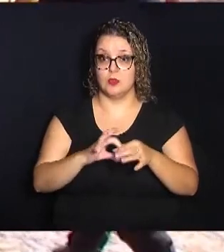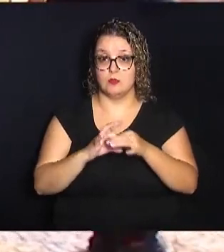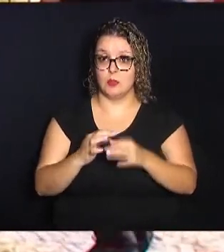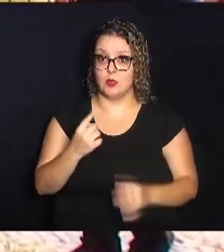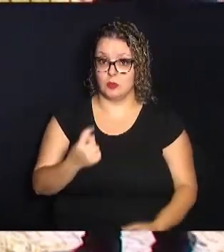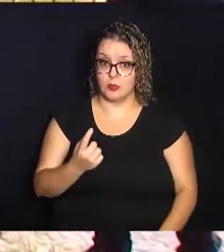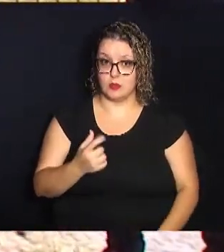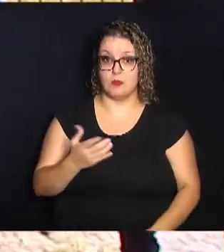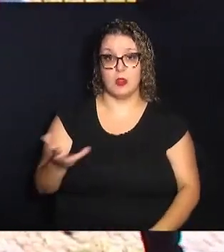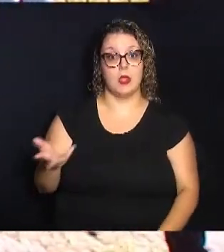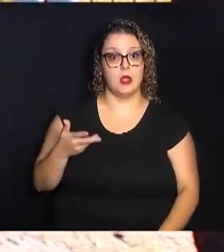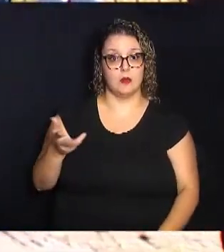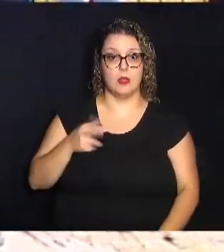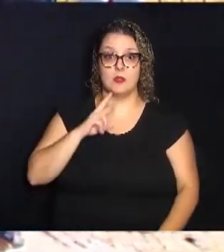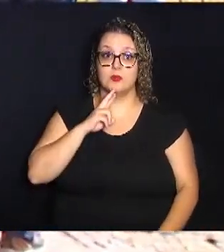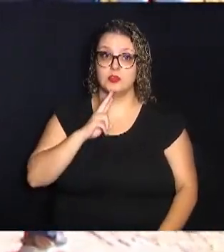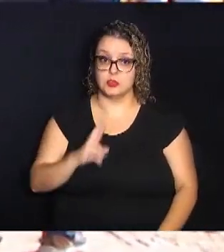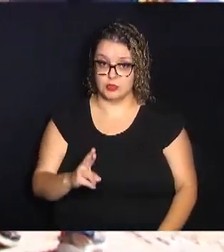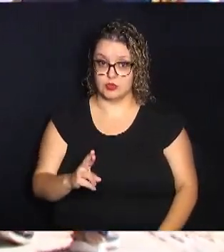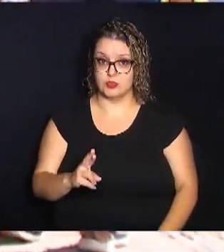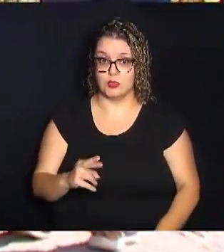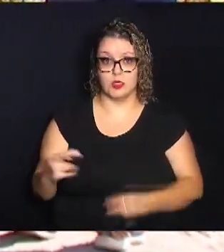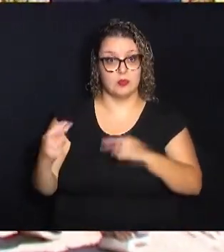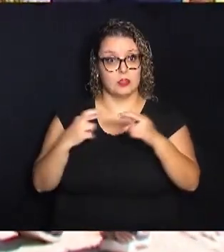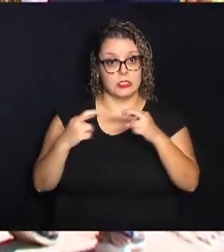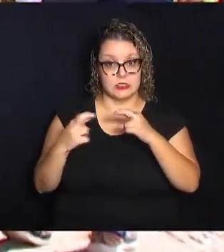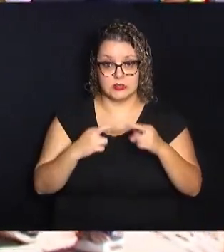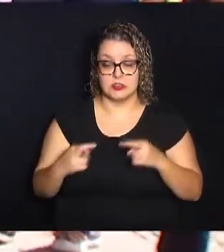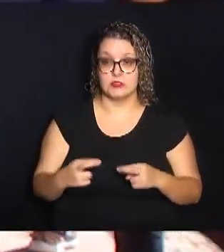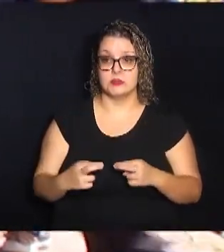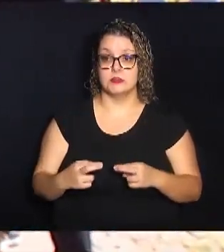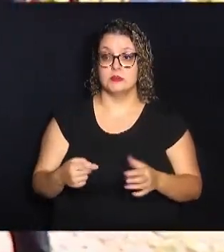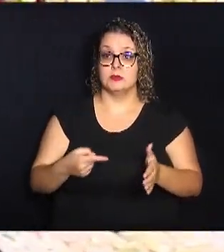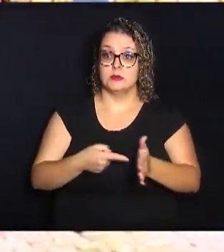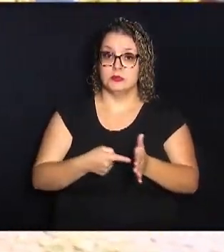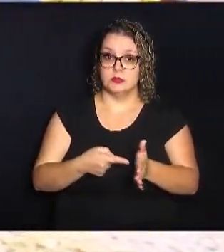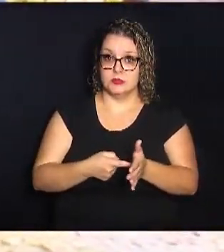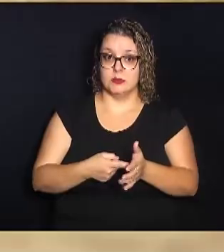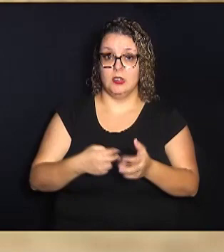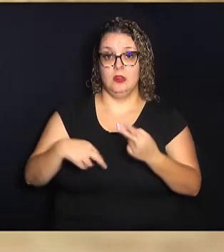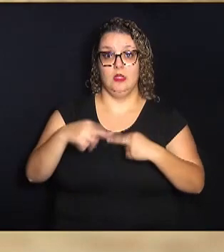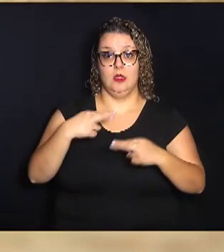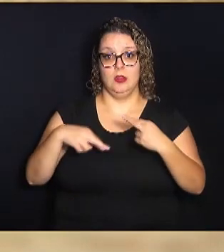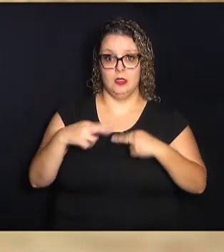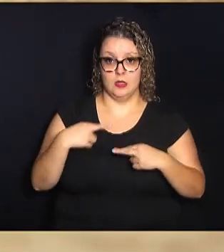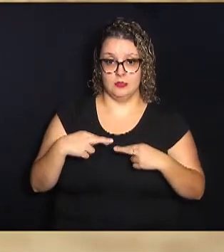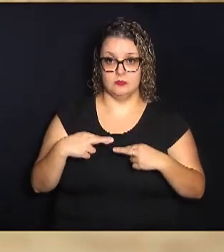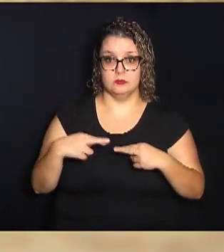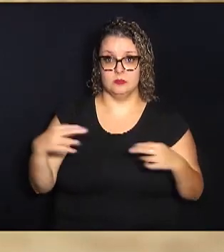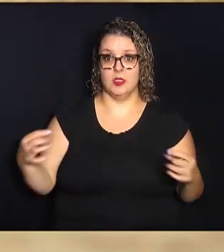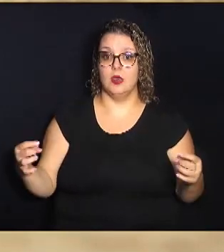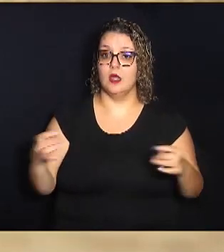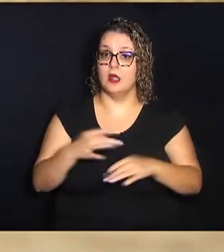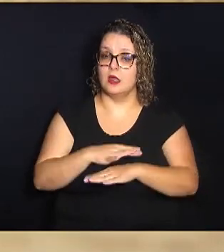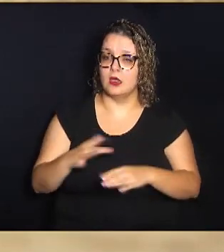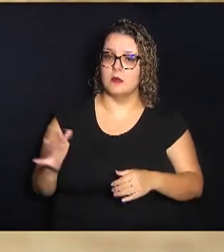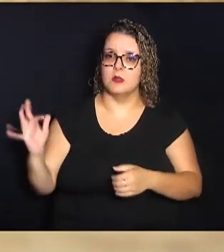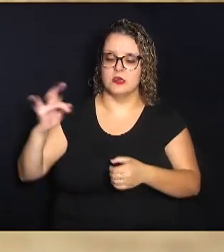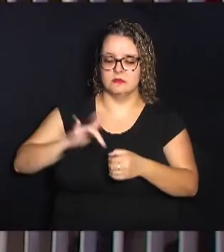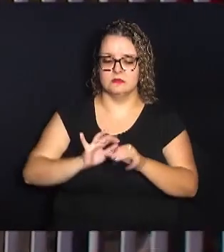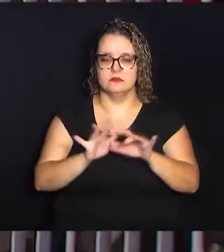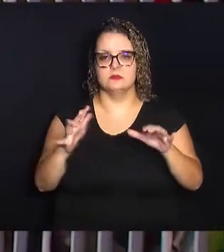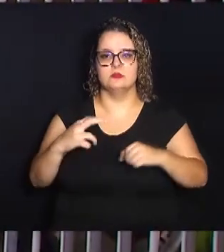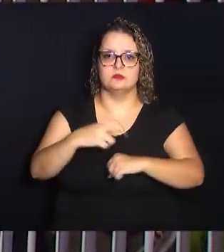para agilizar respostas e fiscalizações sobre denúncias relacionadas ao combate do mosquito Aedes